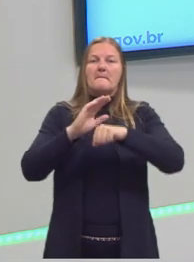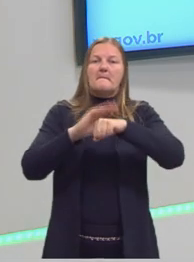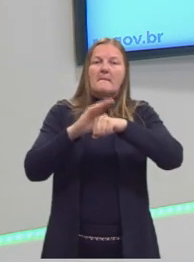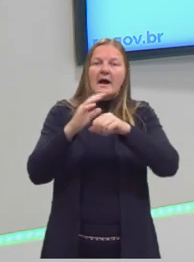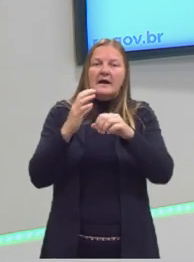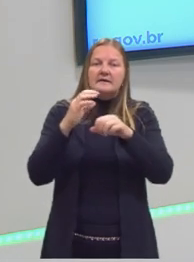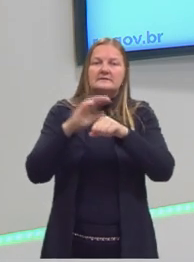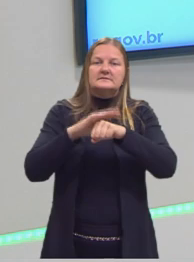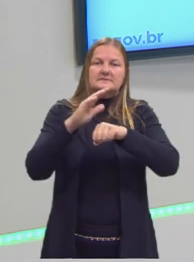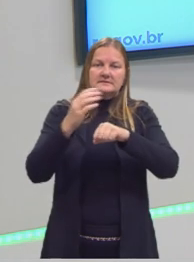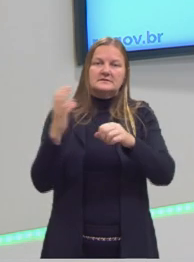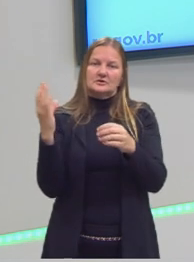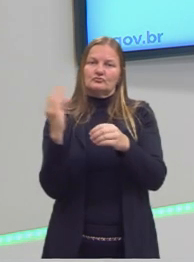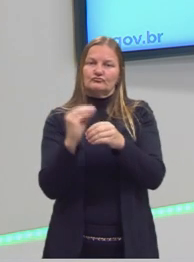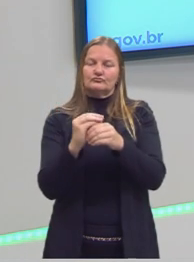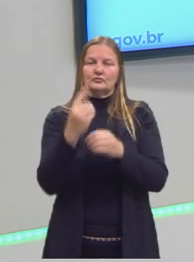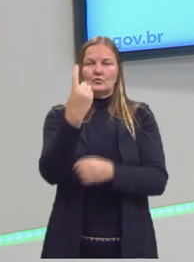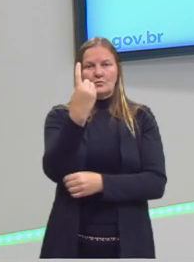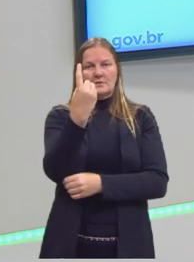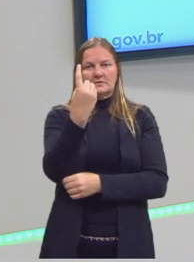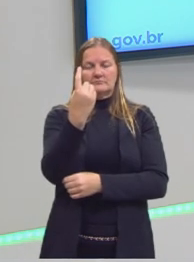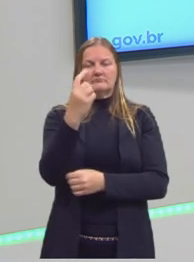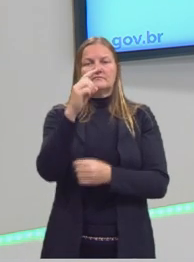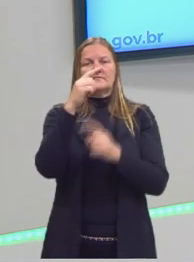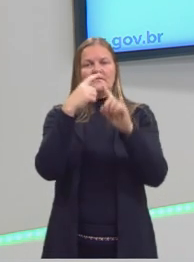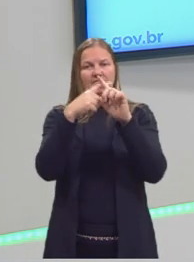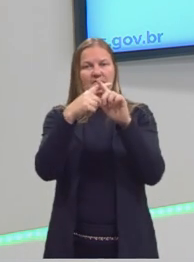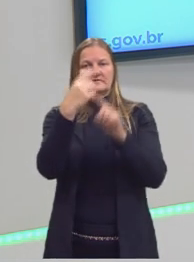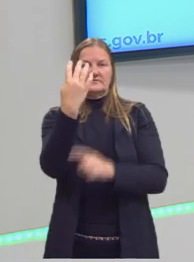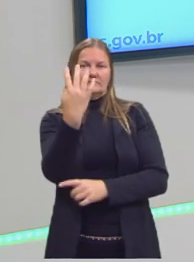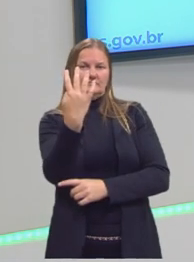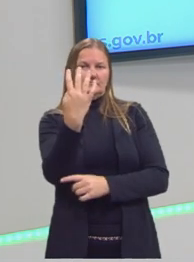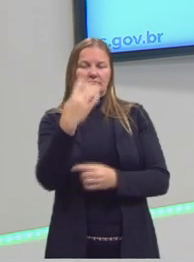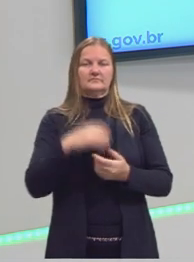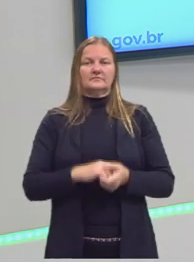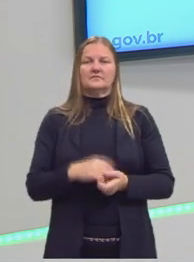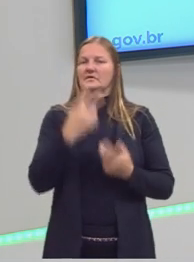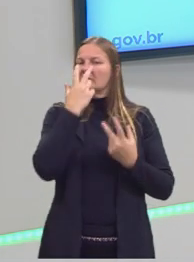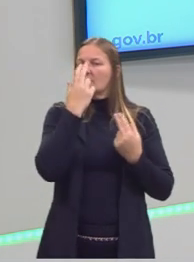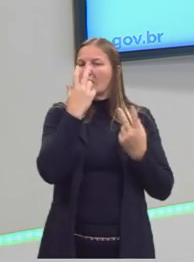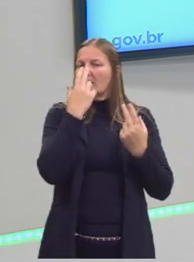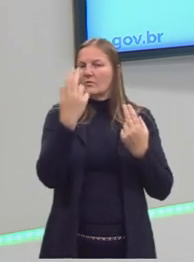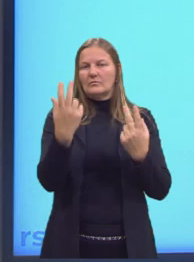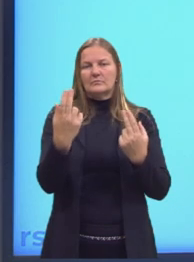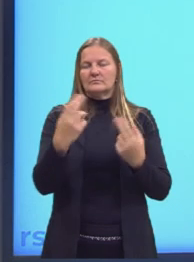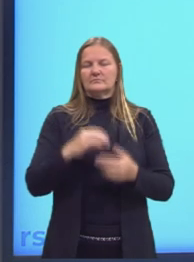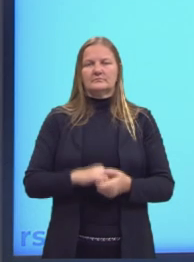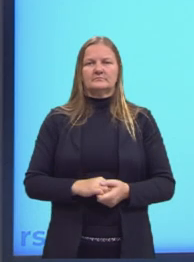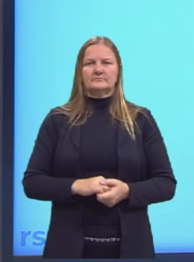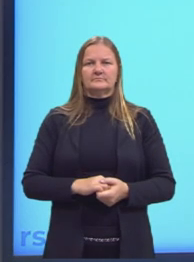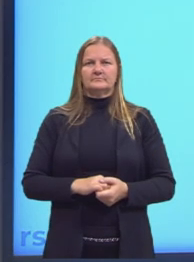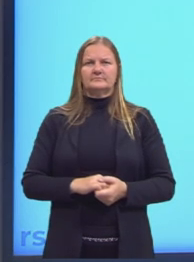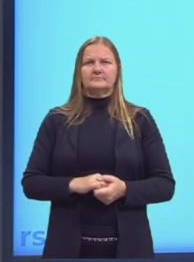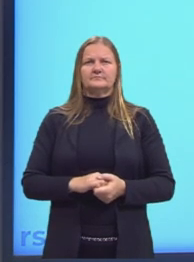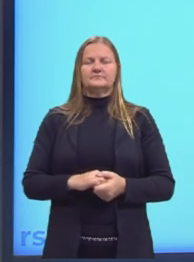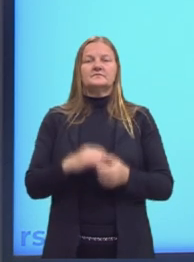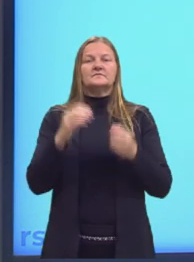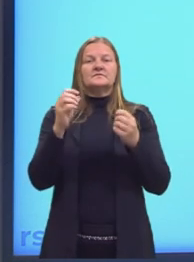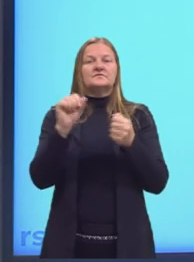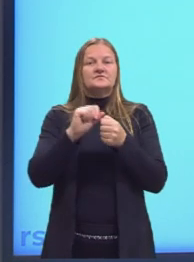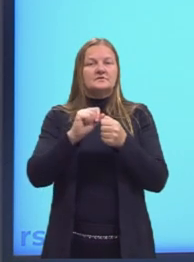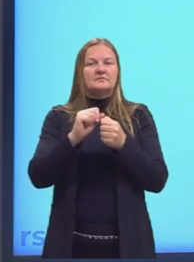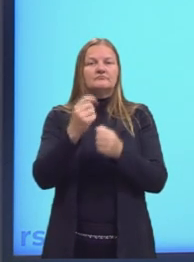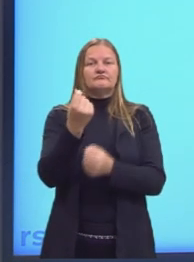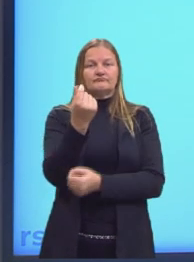pegar uma quantidade, uma carta, e multiplicar por quatro, que dá o mesmo valor, né? Então, nós já definimos ali o